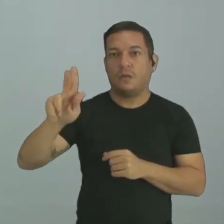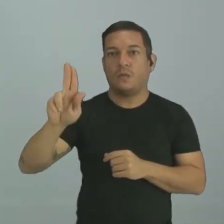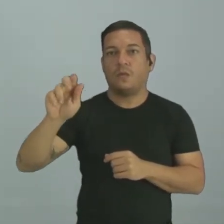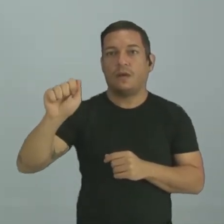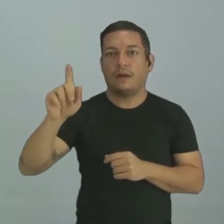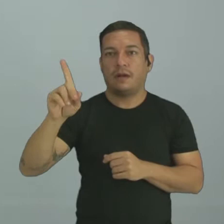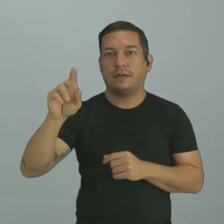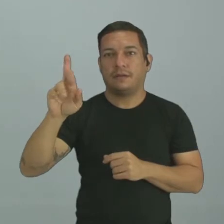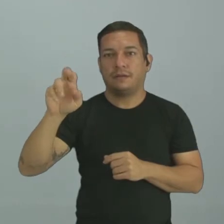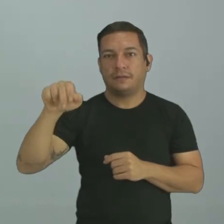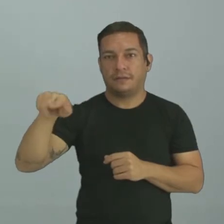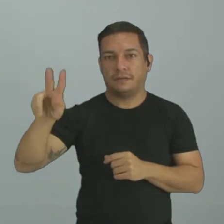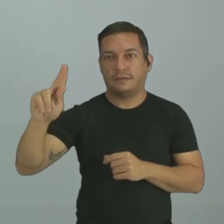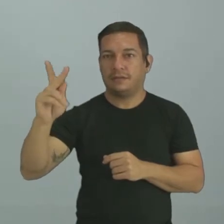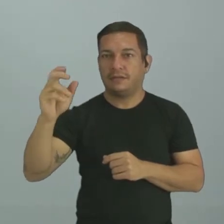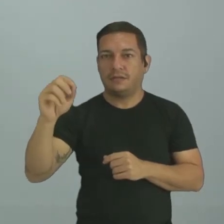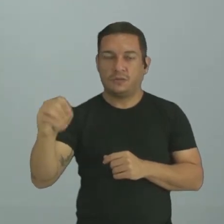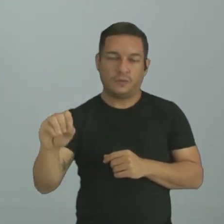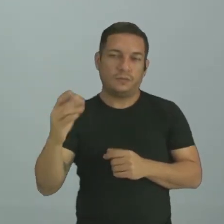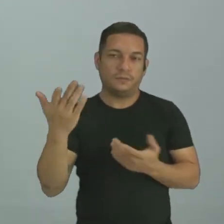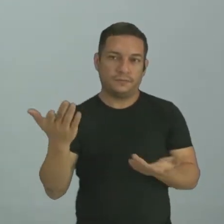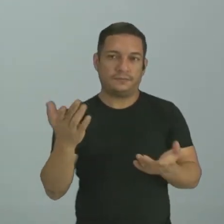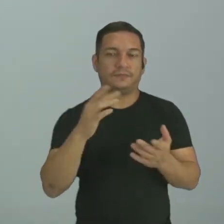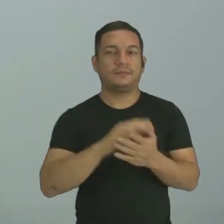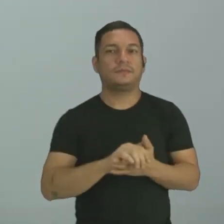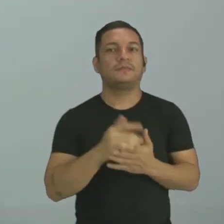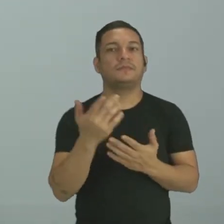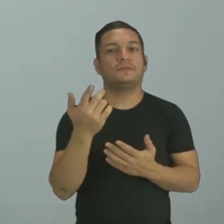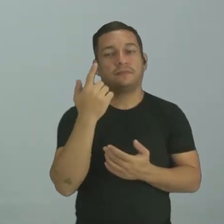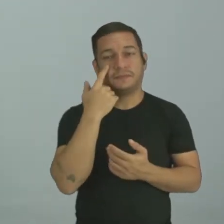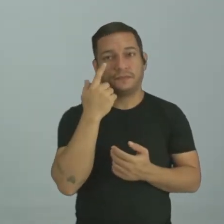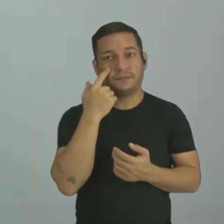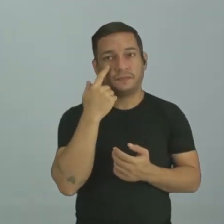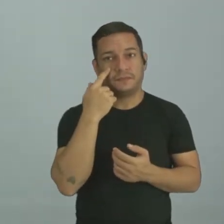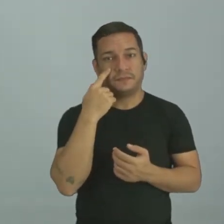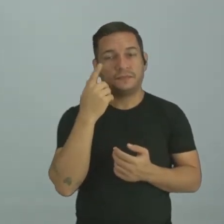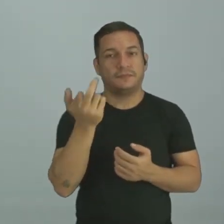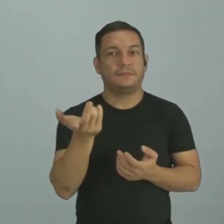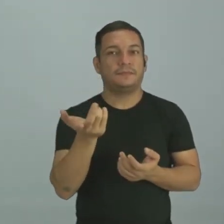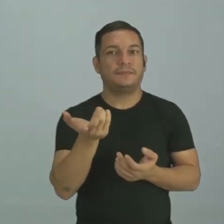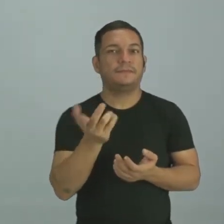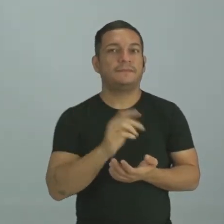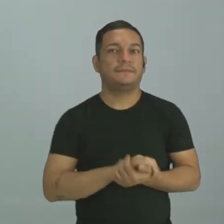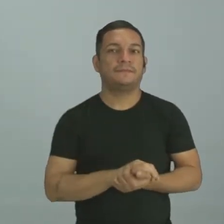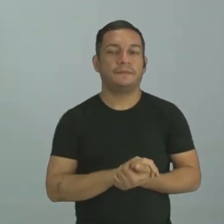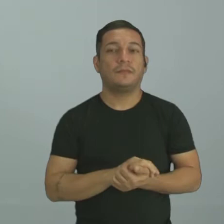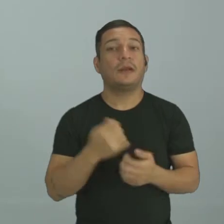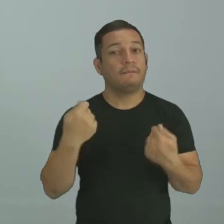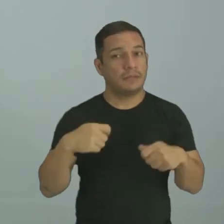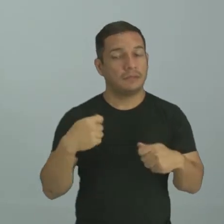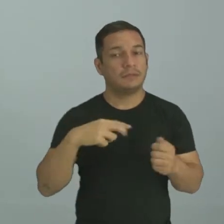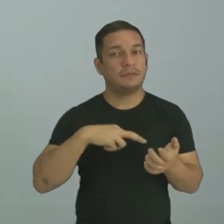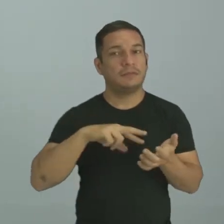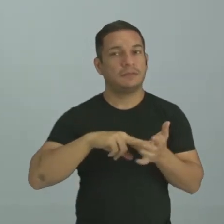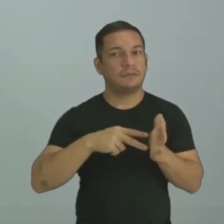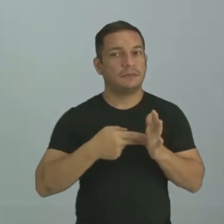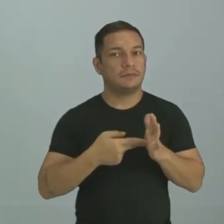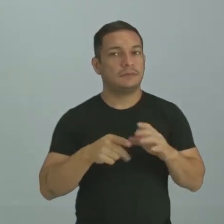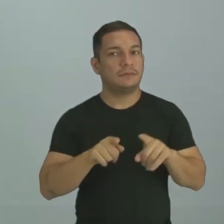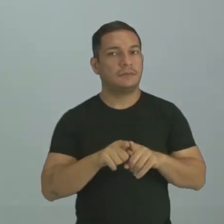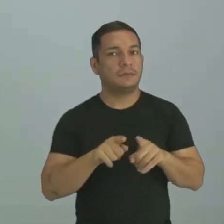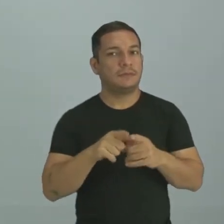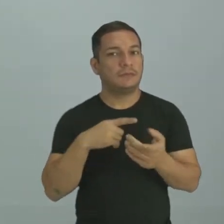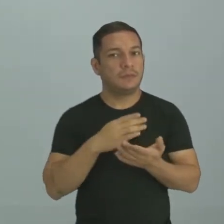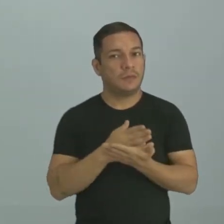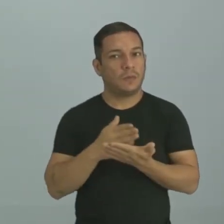Não é qualquer pedaço, é qualquer parte que eu tiro de lá e faz sem sentido nenhum. Ela precisa ter um sentido, né? Ela tem